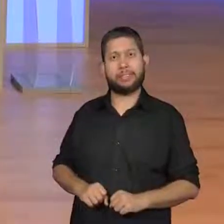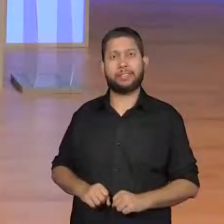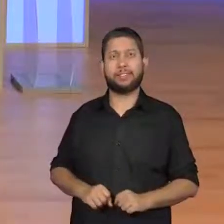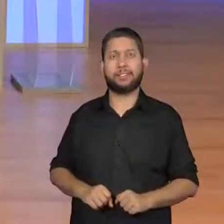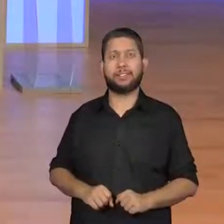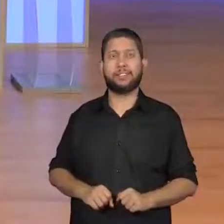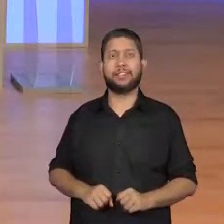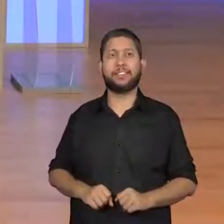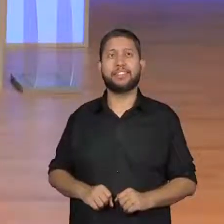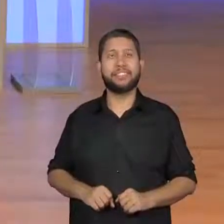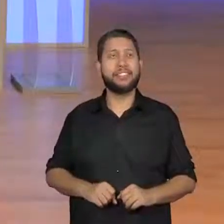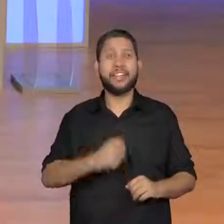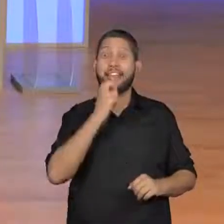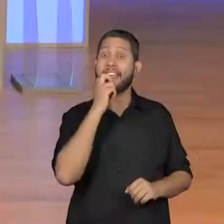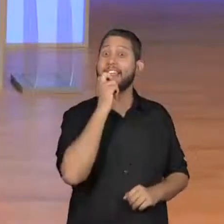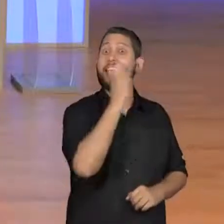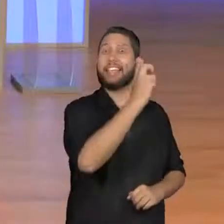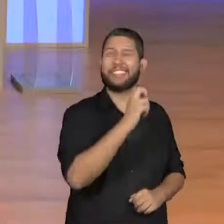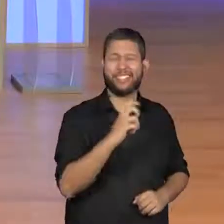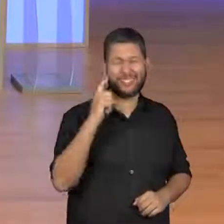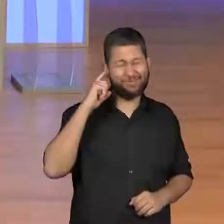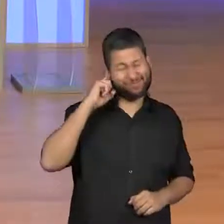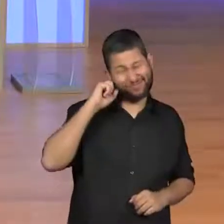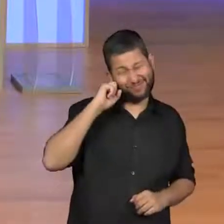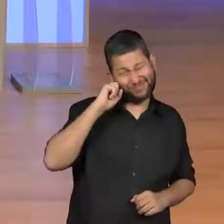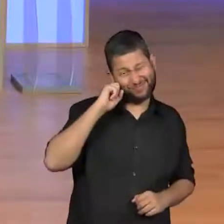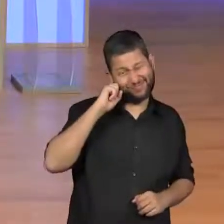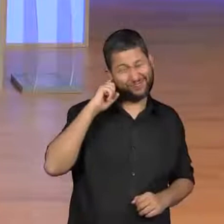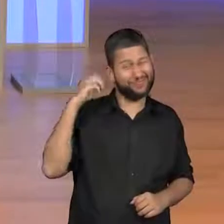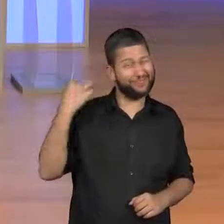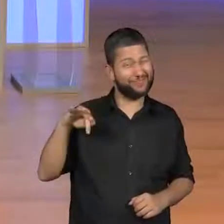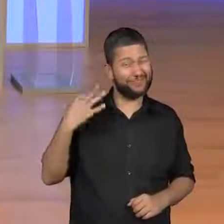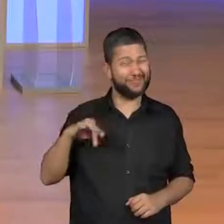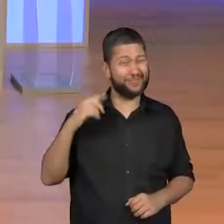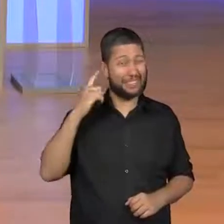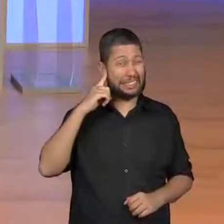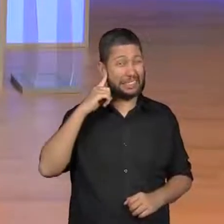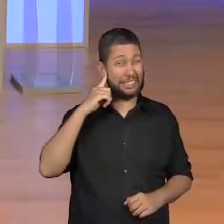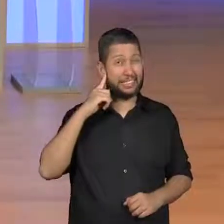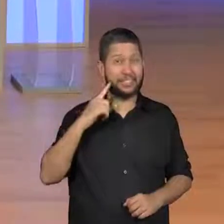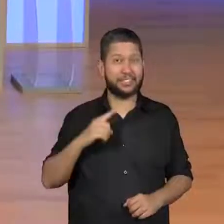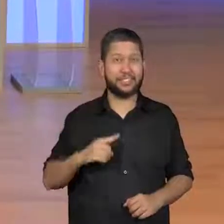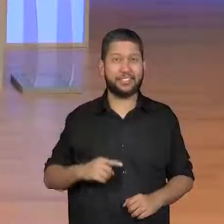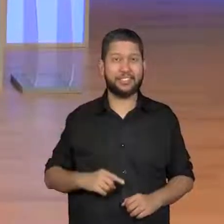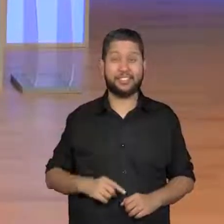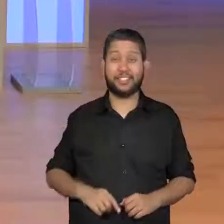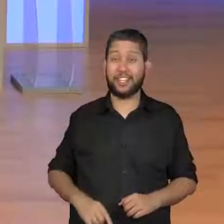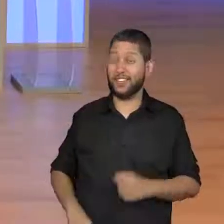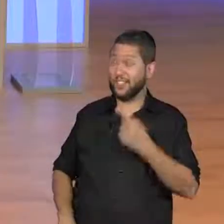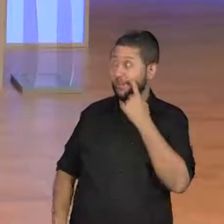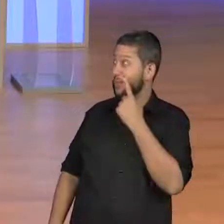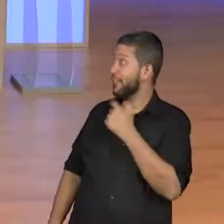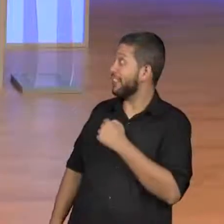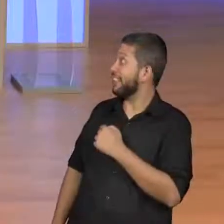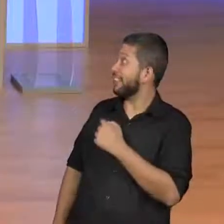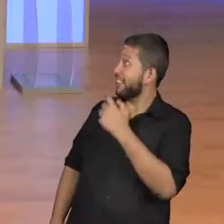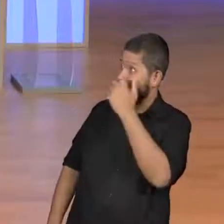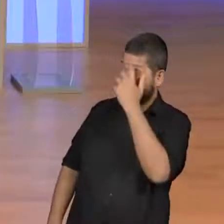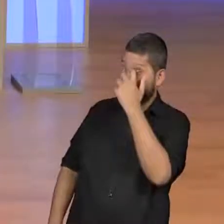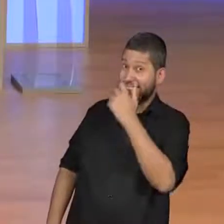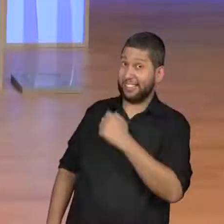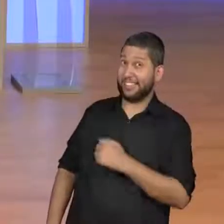Imagina se eu dou um grito. Ai! Não, peraí, eu vou chegar mais pertinho, Pro. Imagina se eu dou um grito aqui.